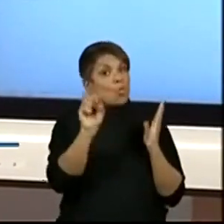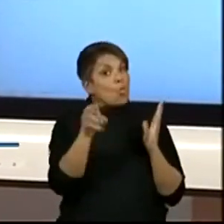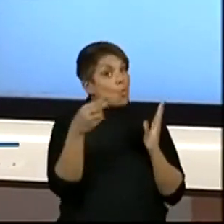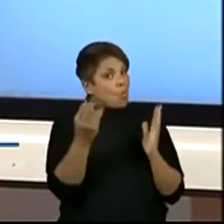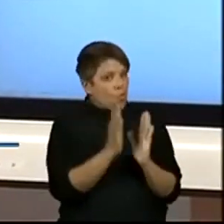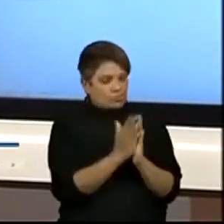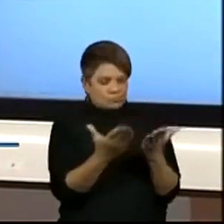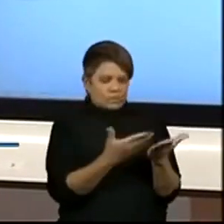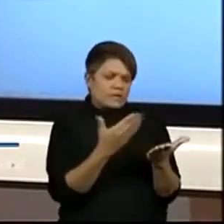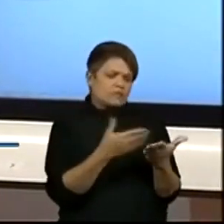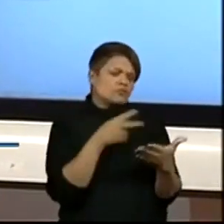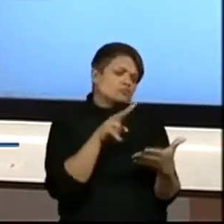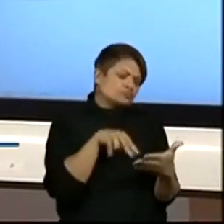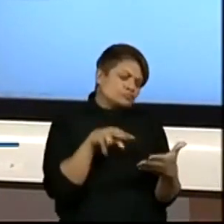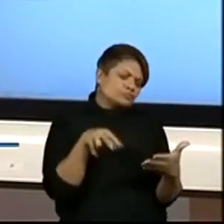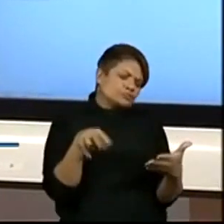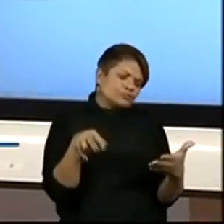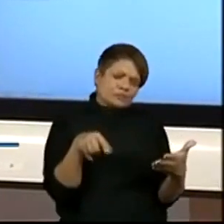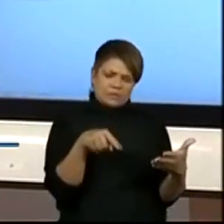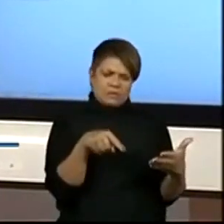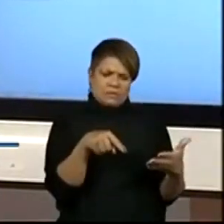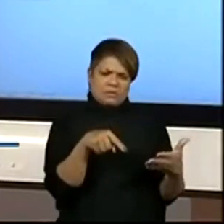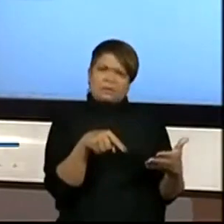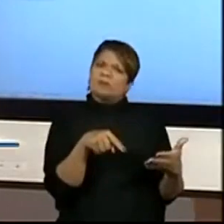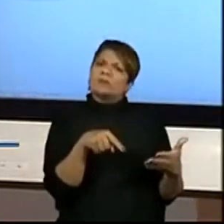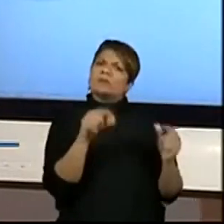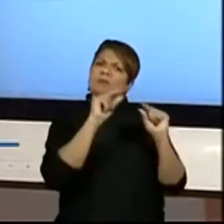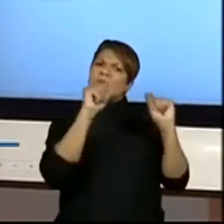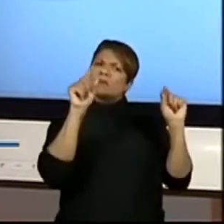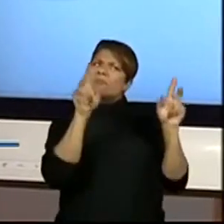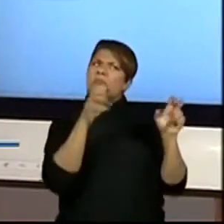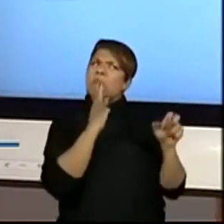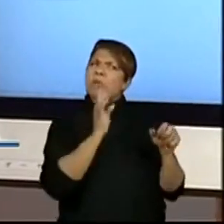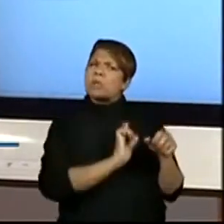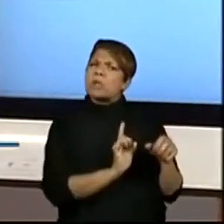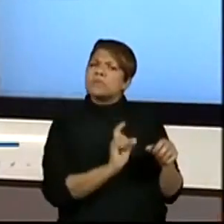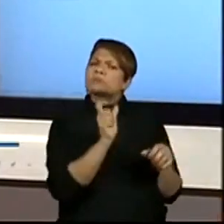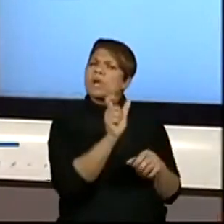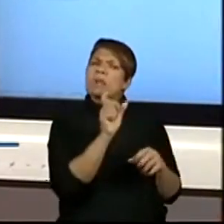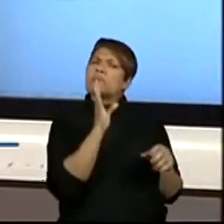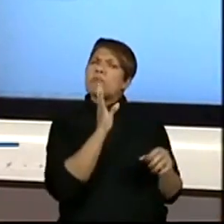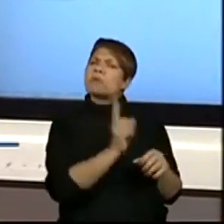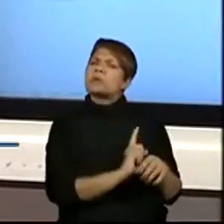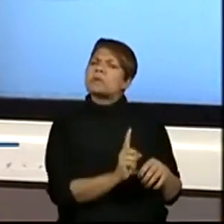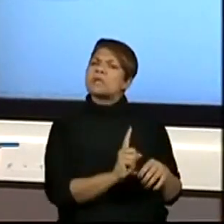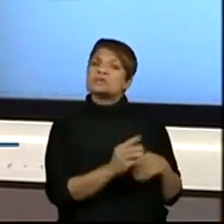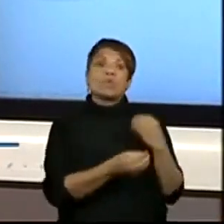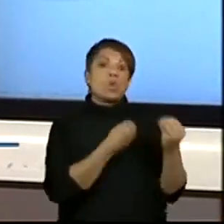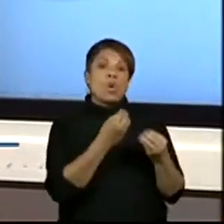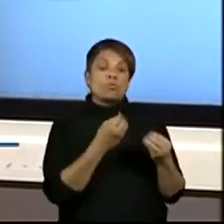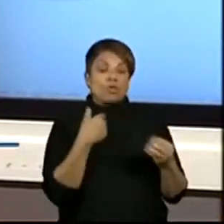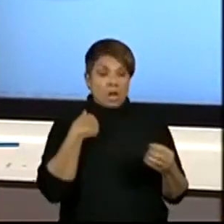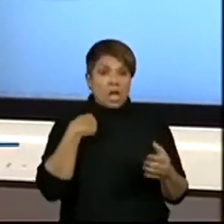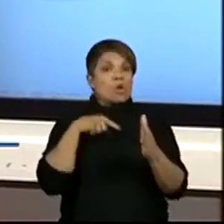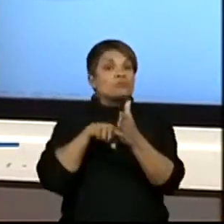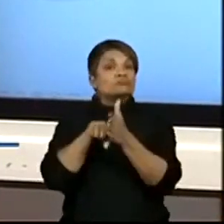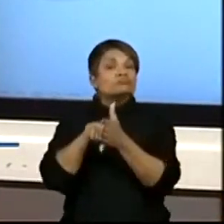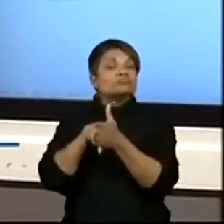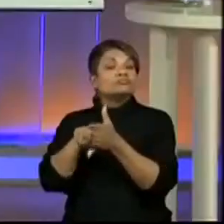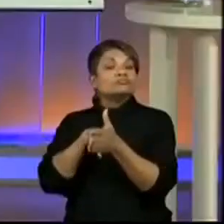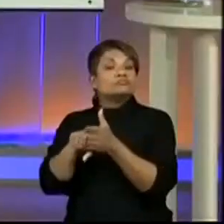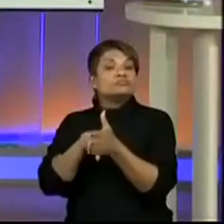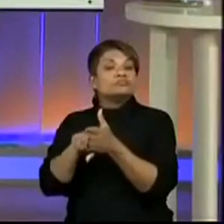depararmos com uma palavra ou uma expressão desconhecida, podemos consultar um...